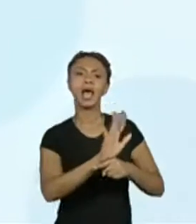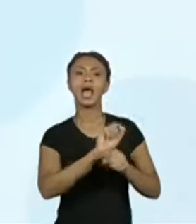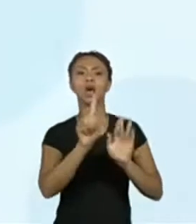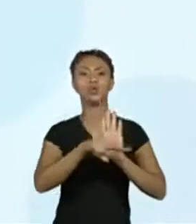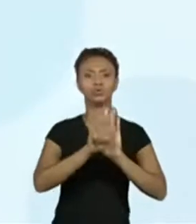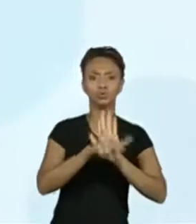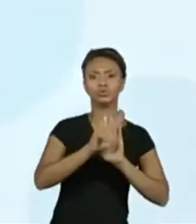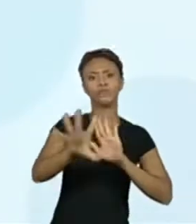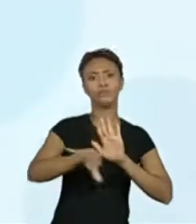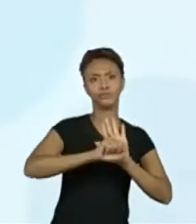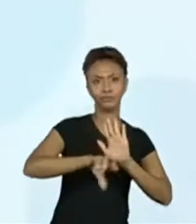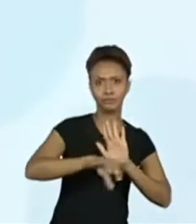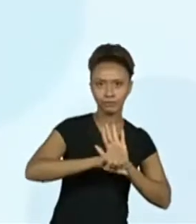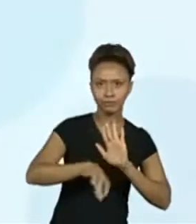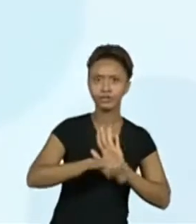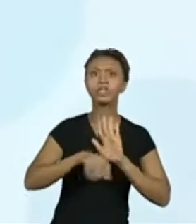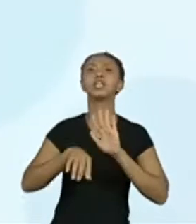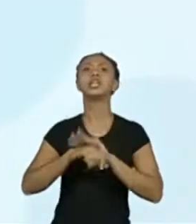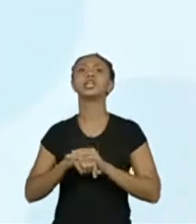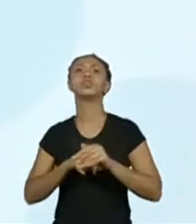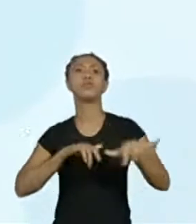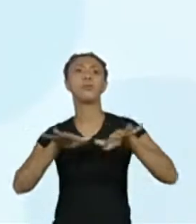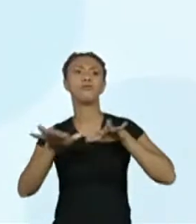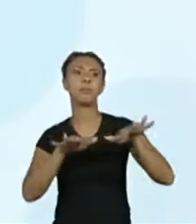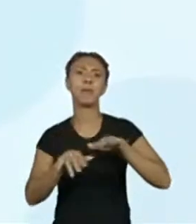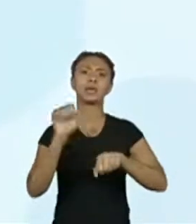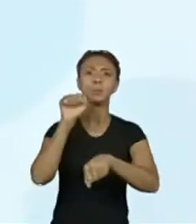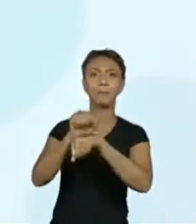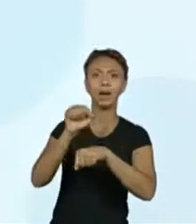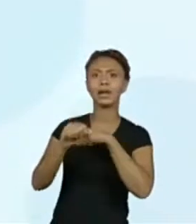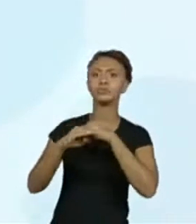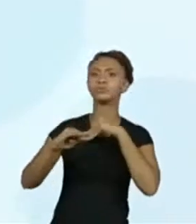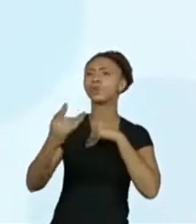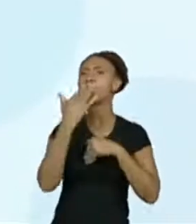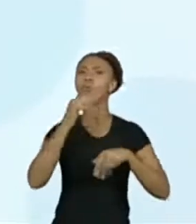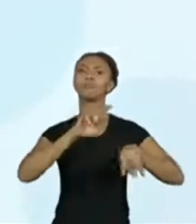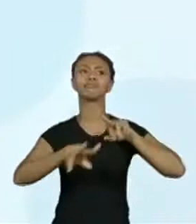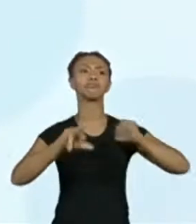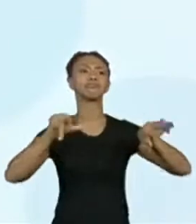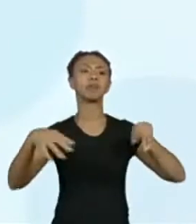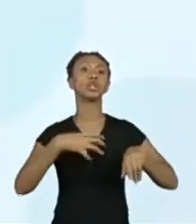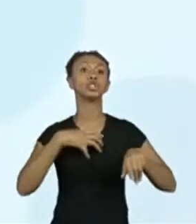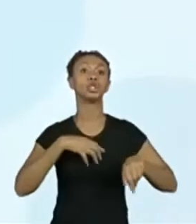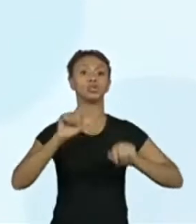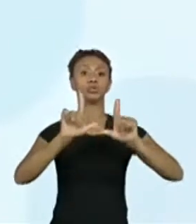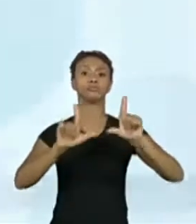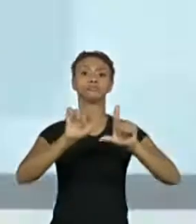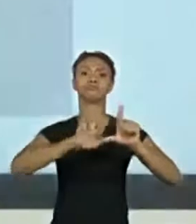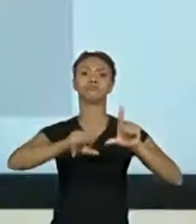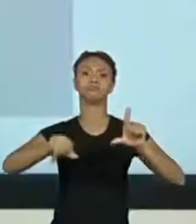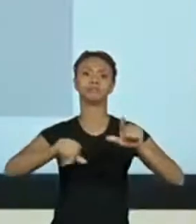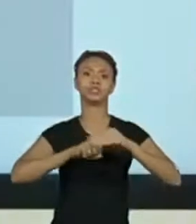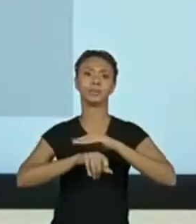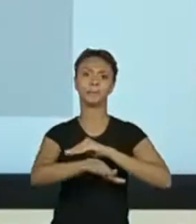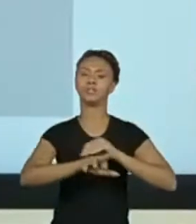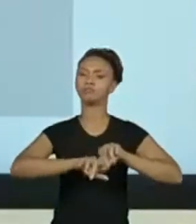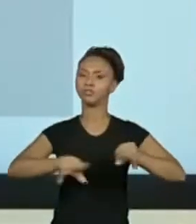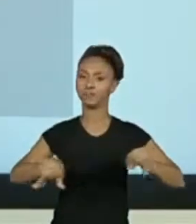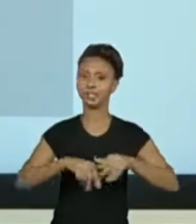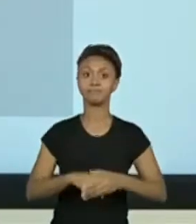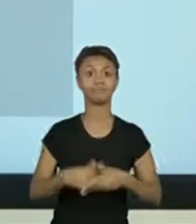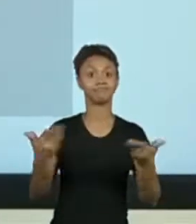estáticas ou em movimento. Cor e etc. Em diferentes mídias. Essas são as nossas